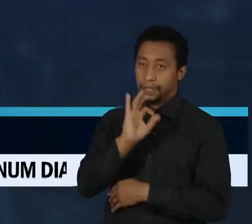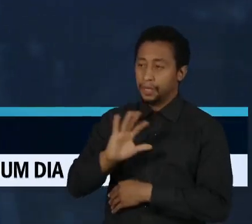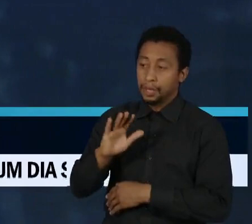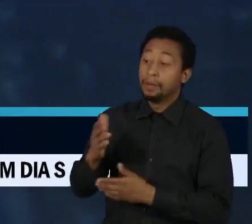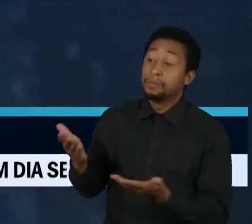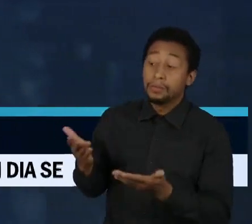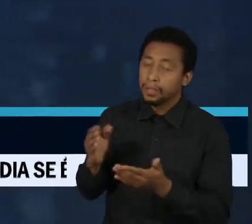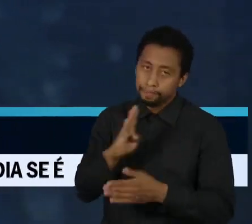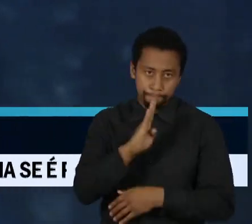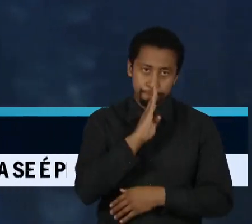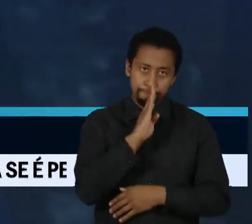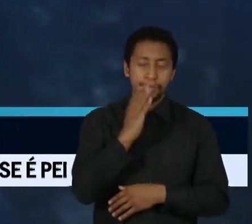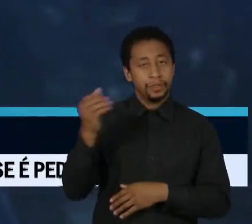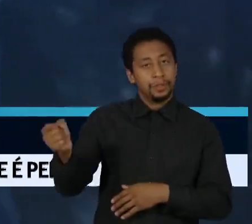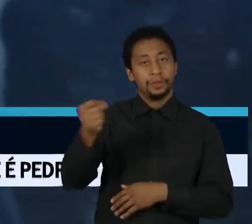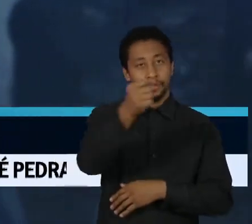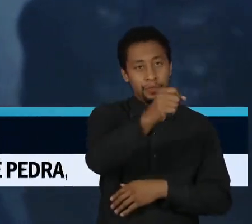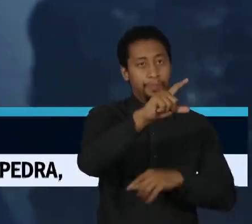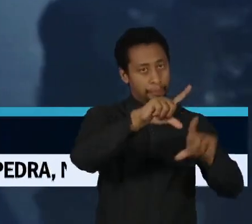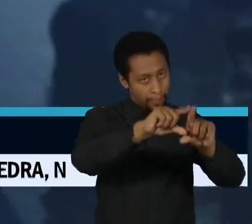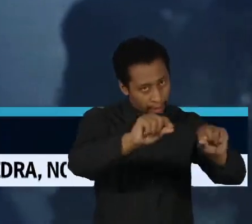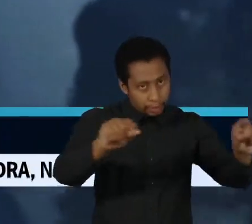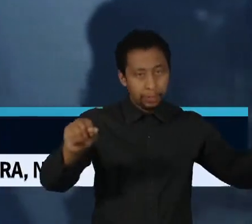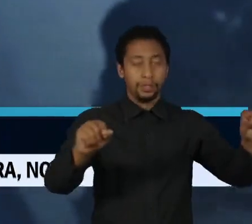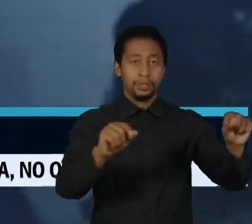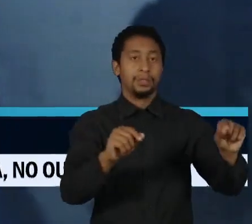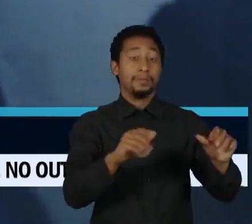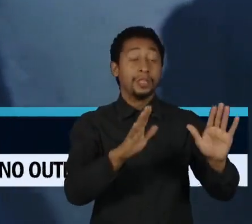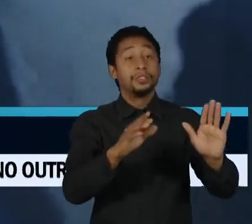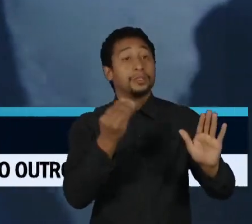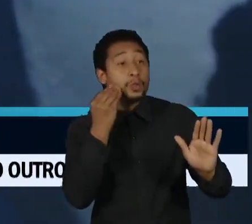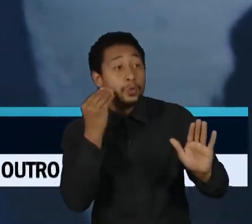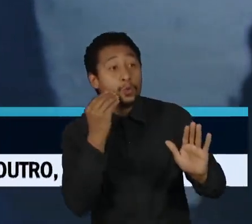em Brasília. Nós tentamos contato com os envolvidos na operação, mas não houve resposta.